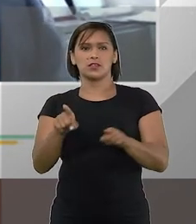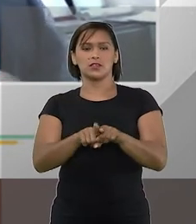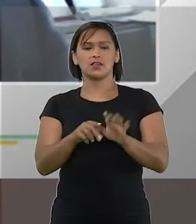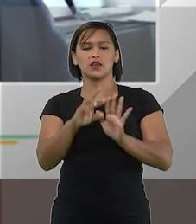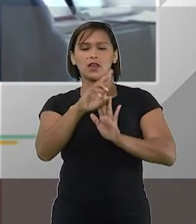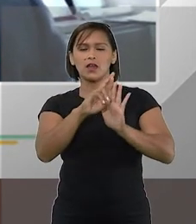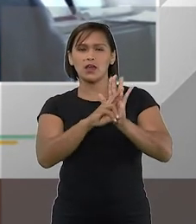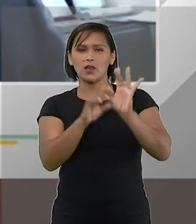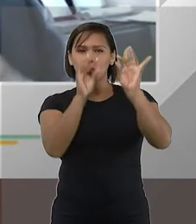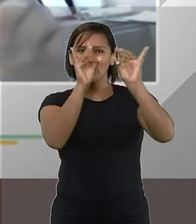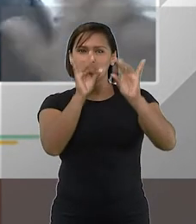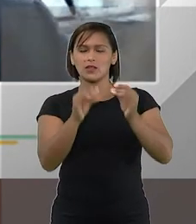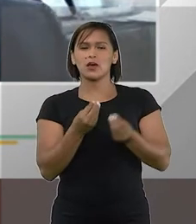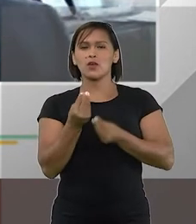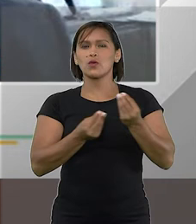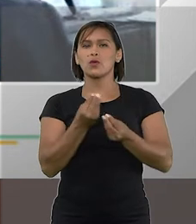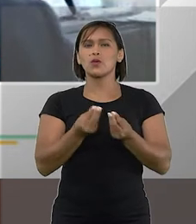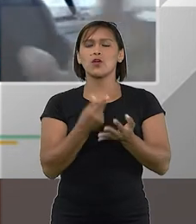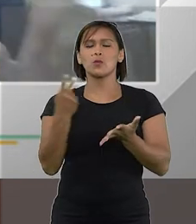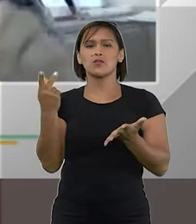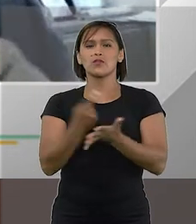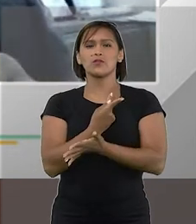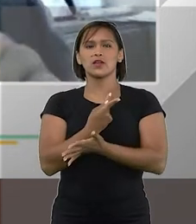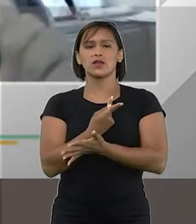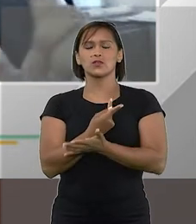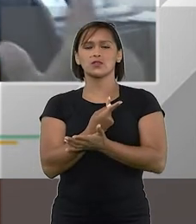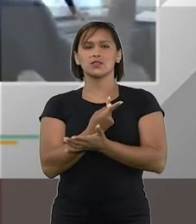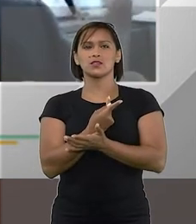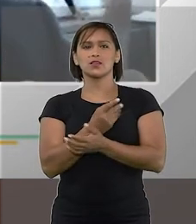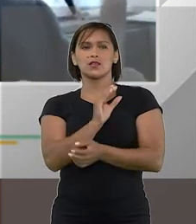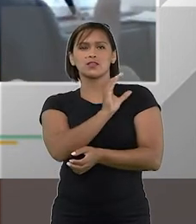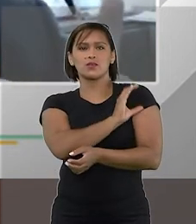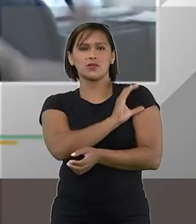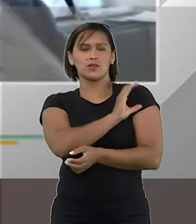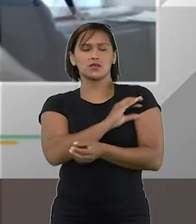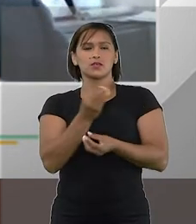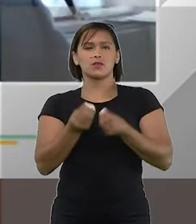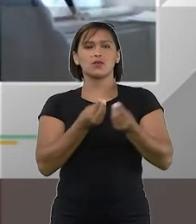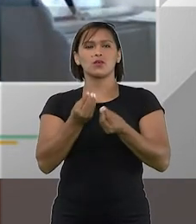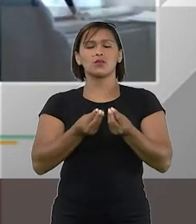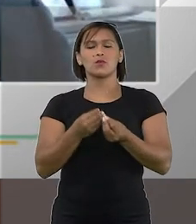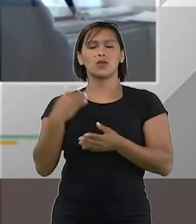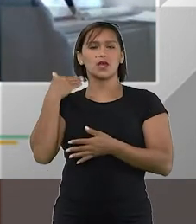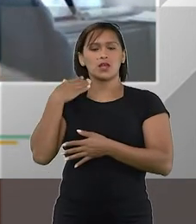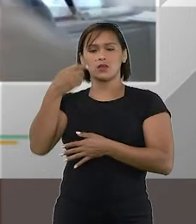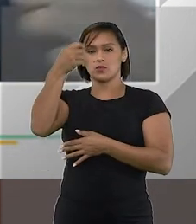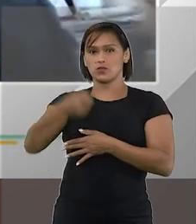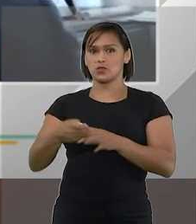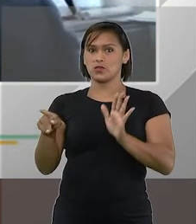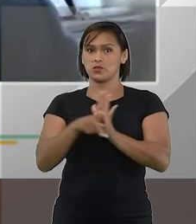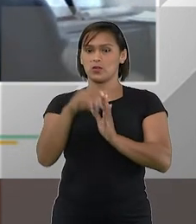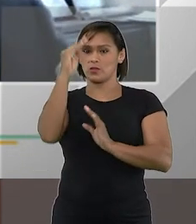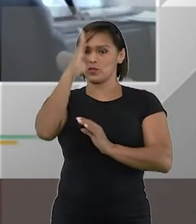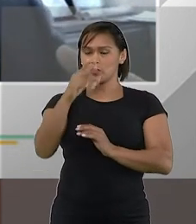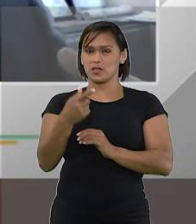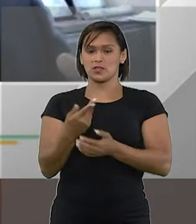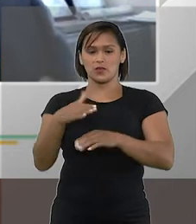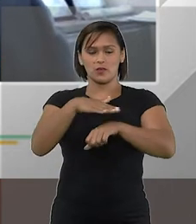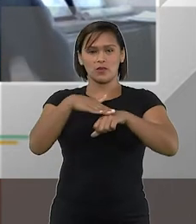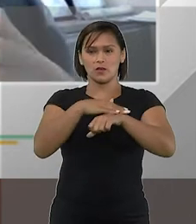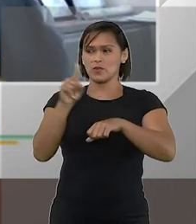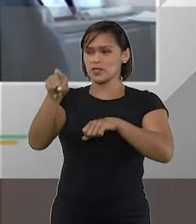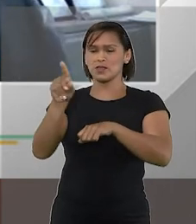regula em detalhes como é que vai se dar esta coordenação como é que o juiz brasileiro vai falar com o juiz